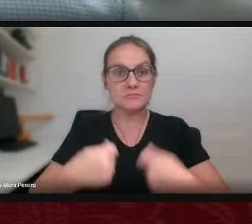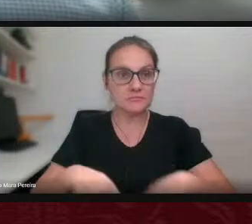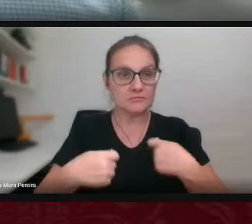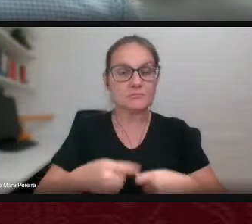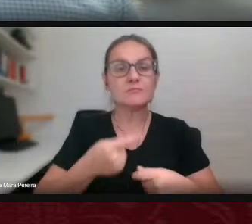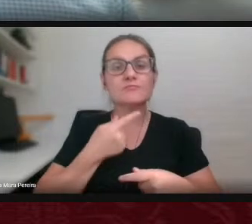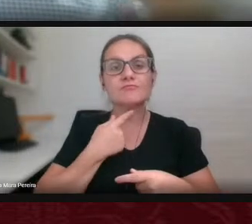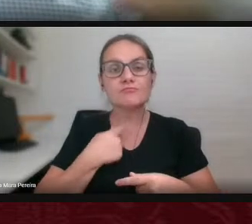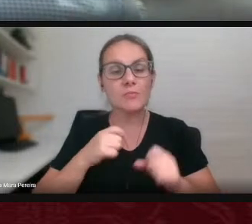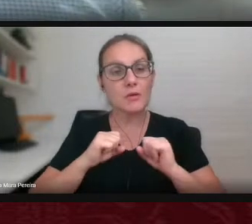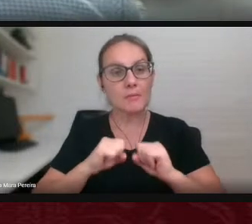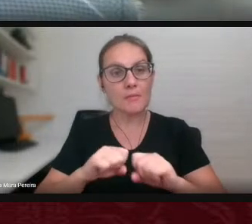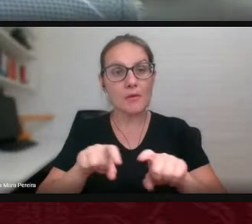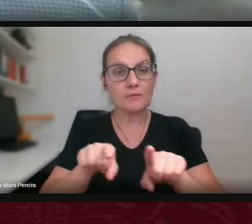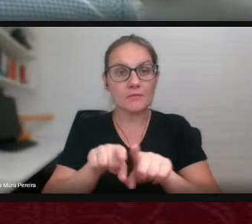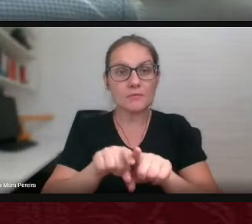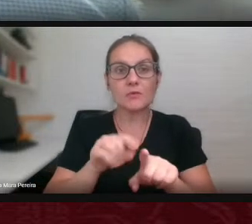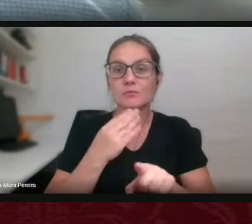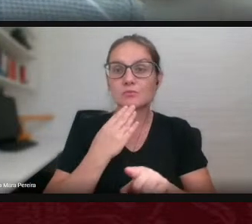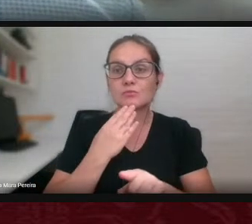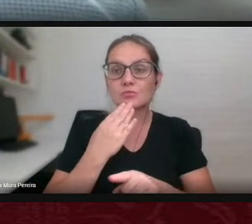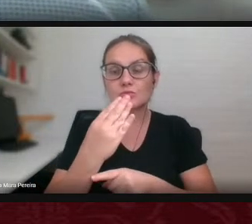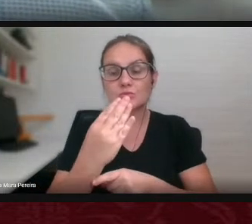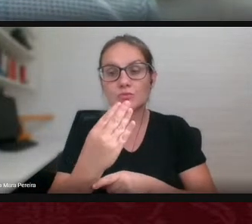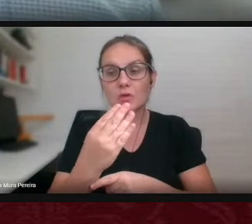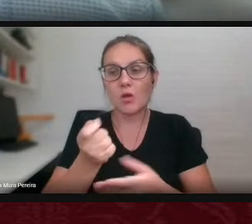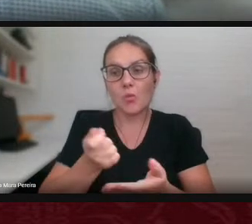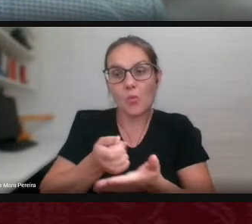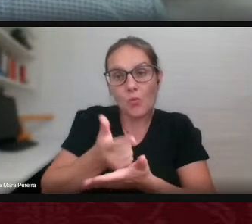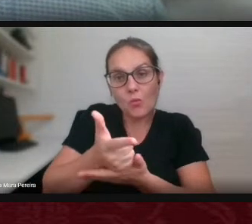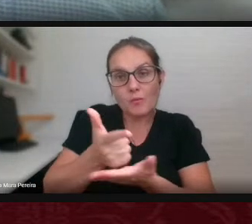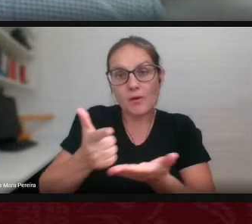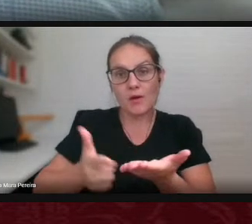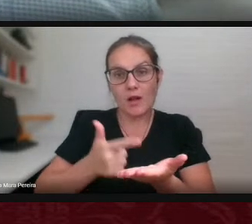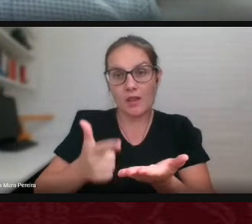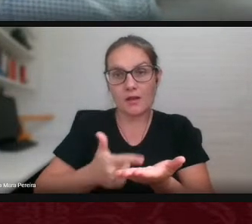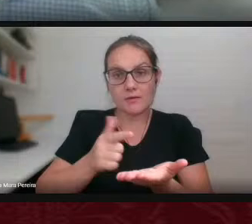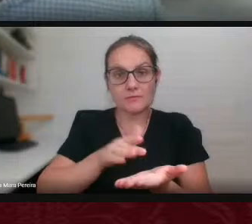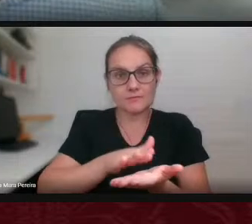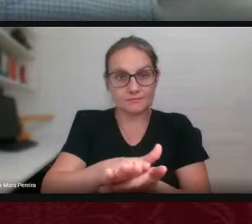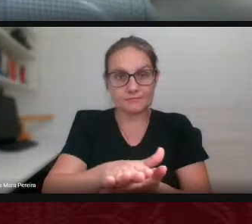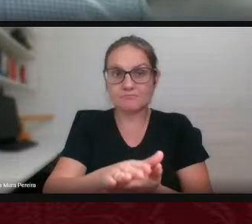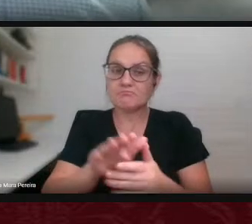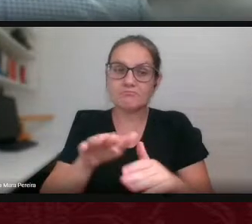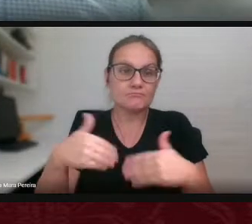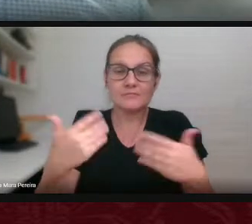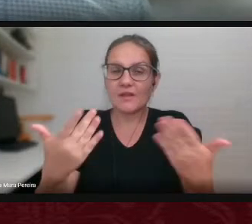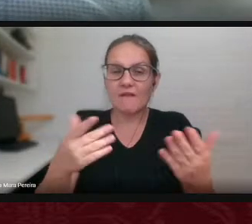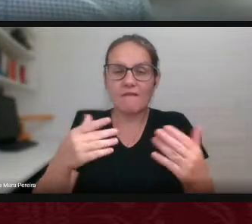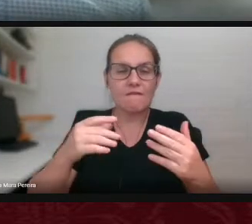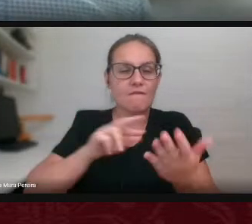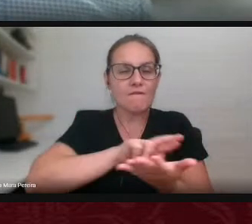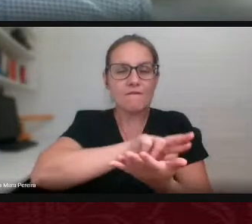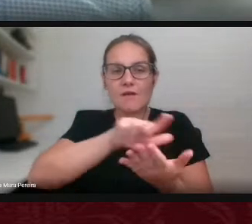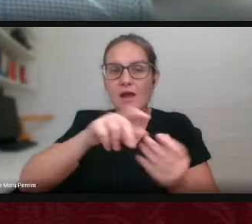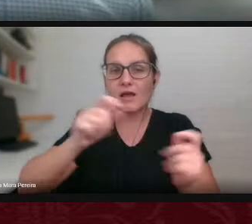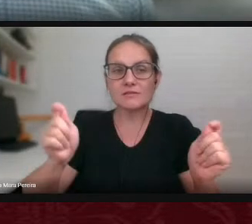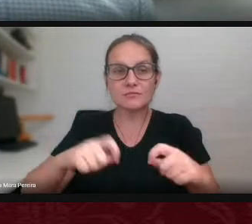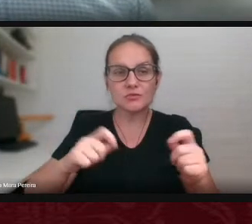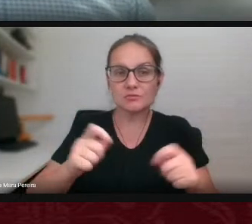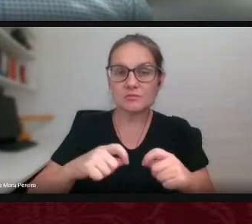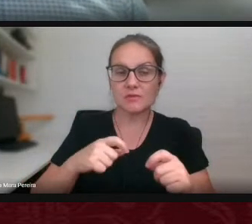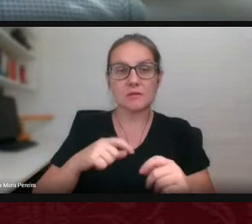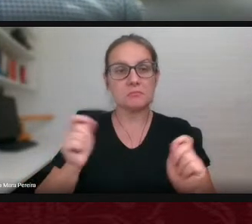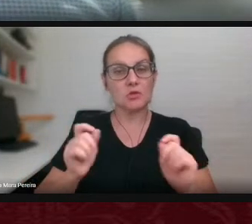podem solicitar a compra do livro impresso, enfim, entrar em contato conosco na editura.